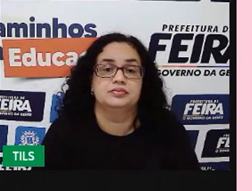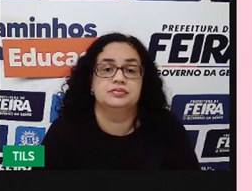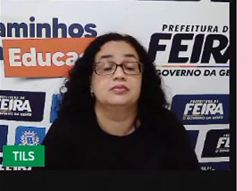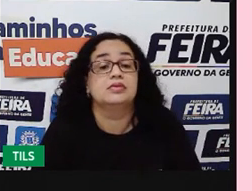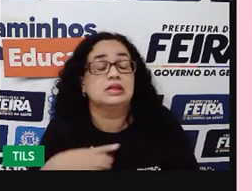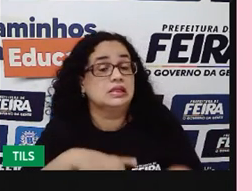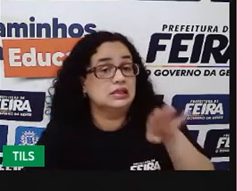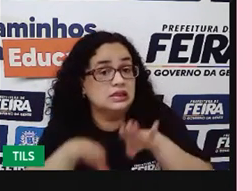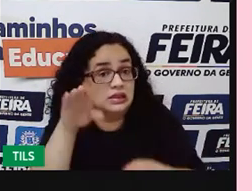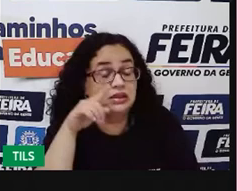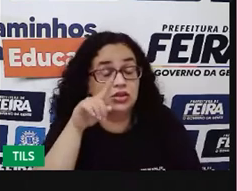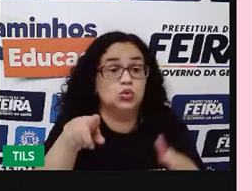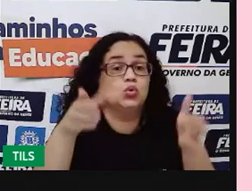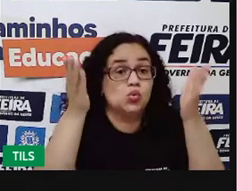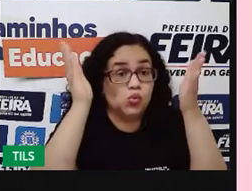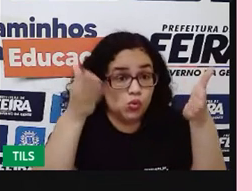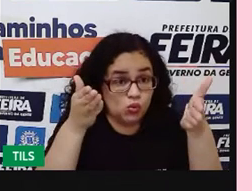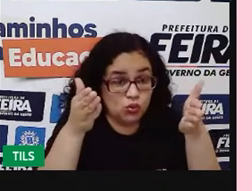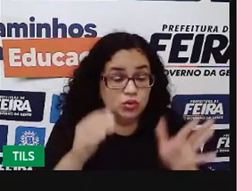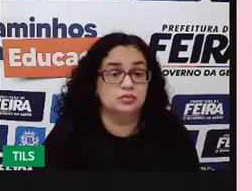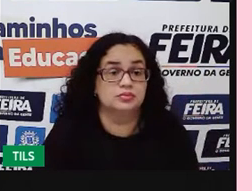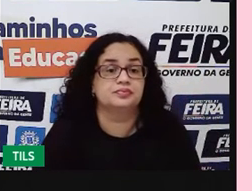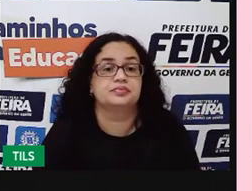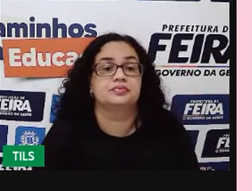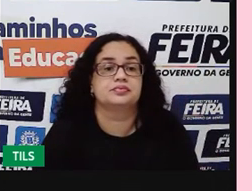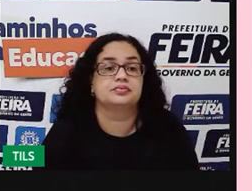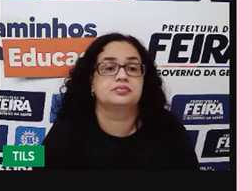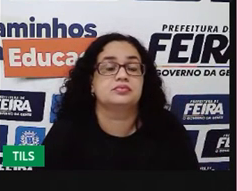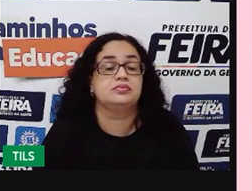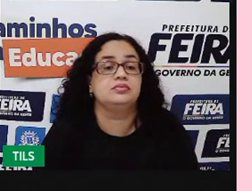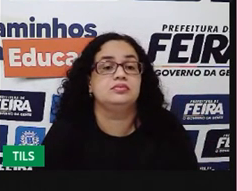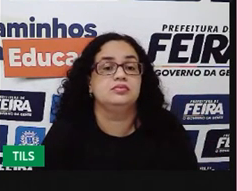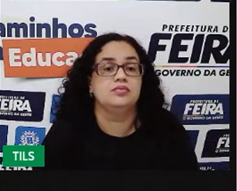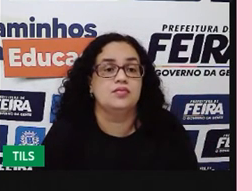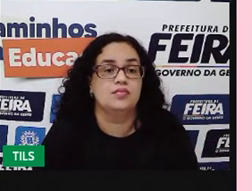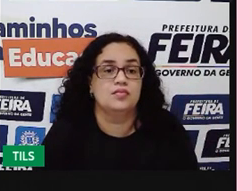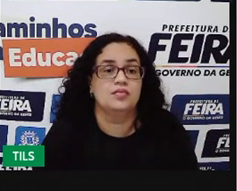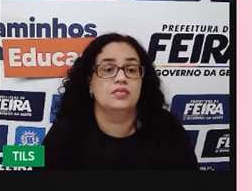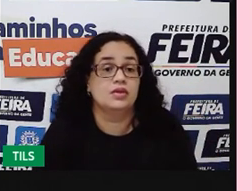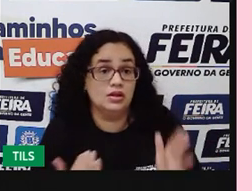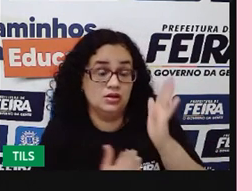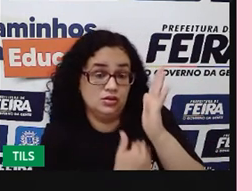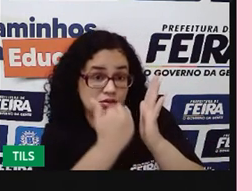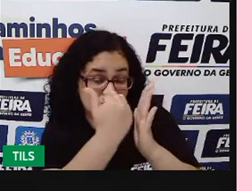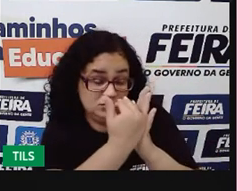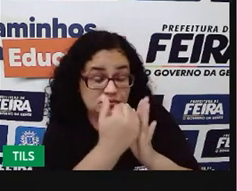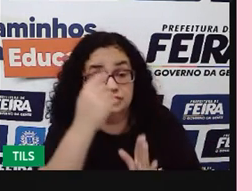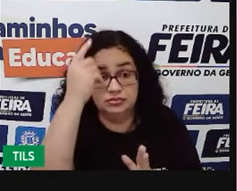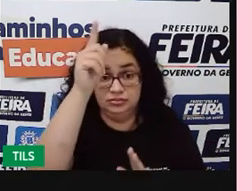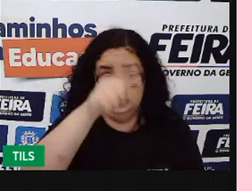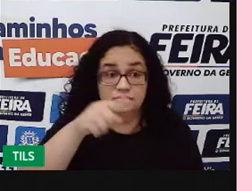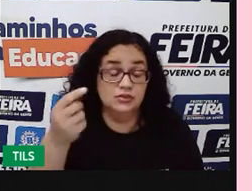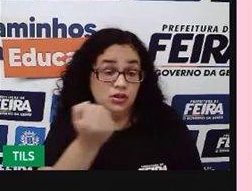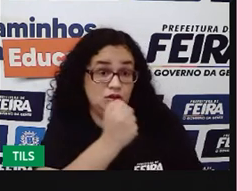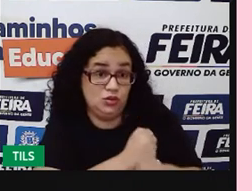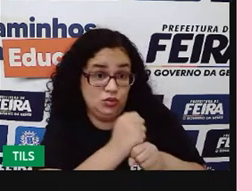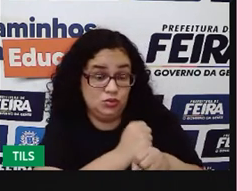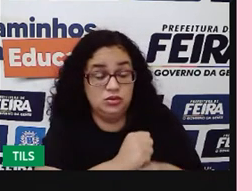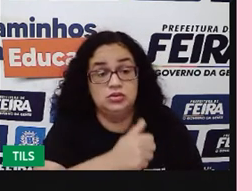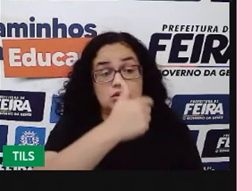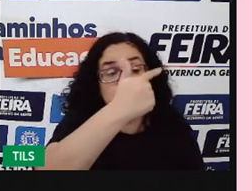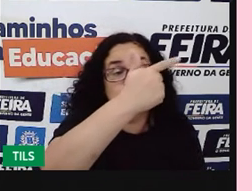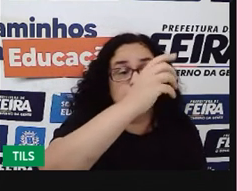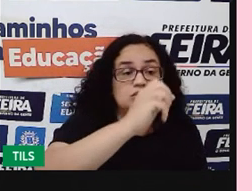Então, atualmente, hoje, no ano, o último levantamento de dados, né, que foi feito em 2020,